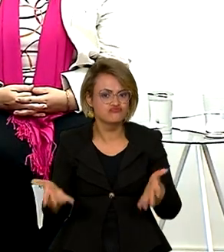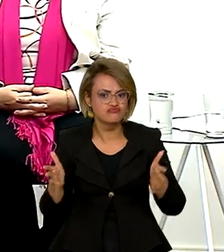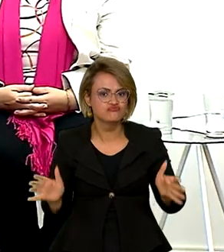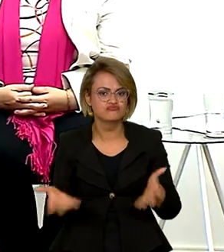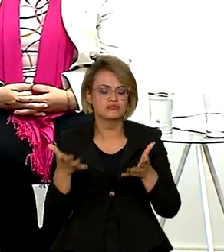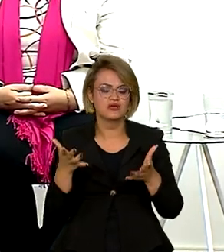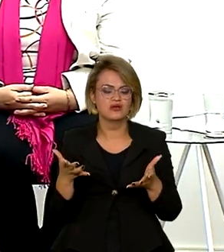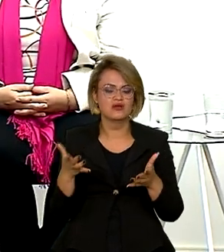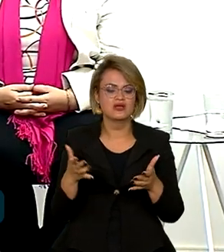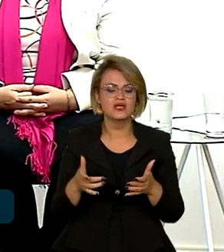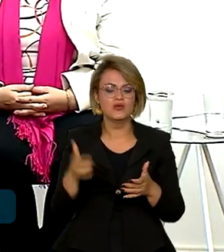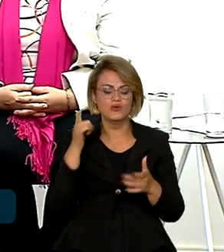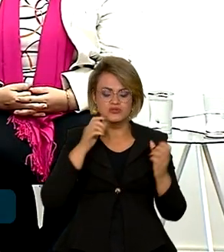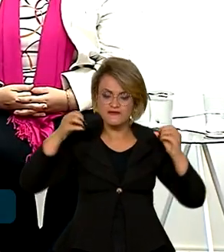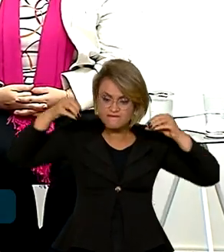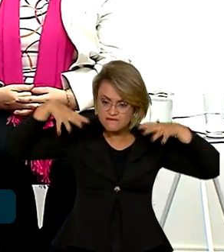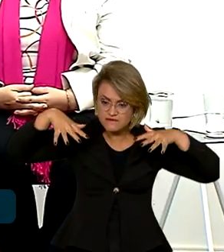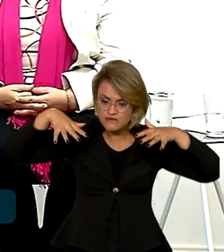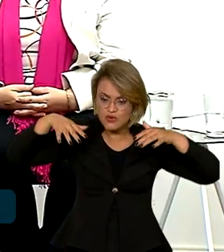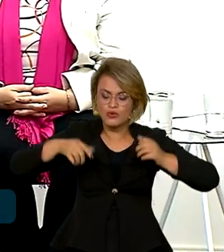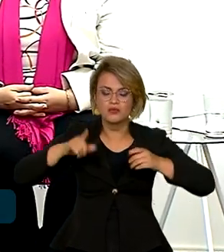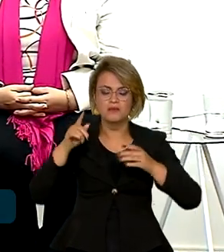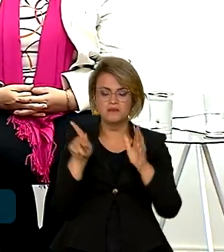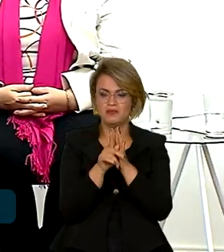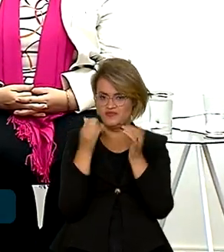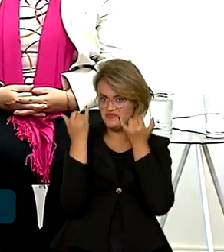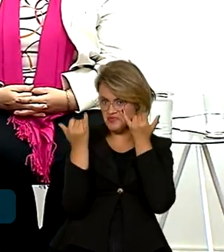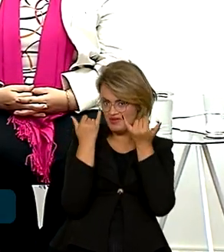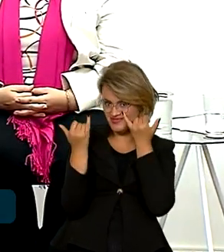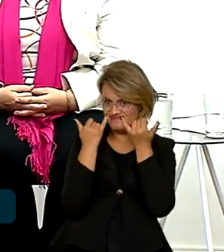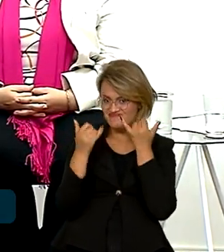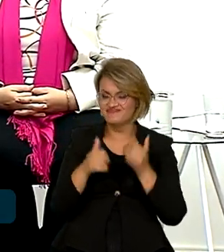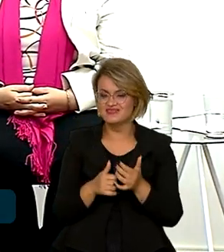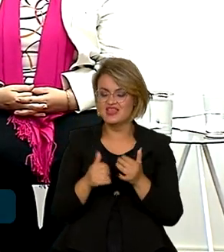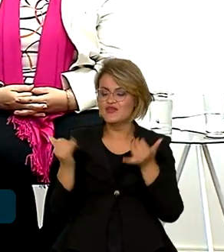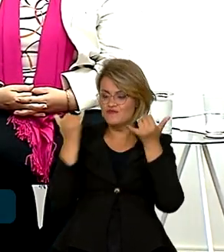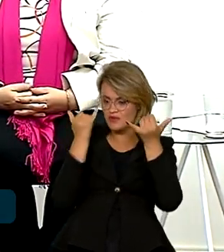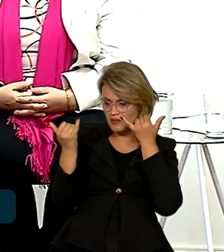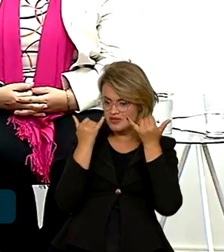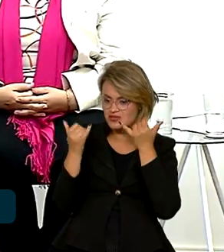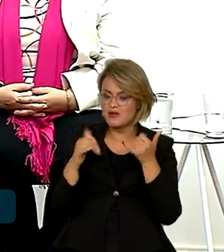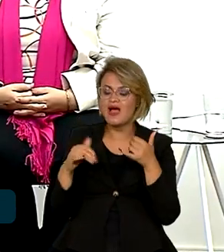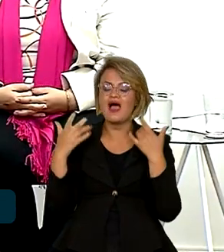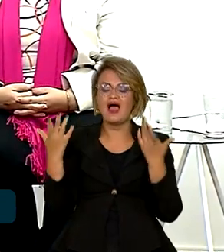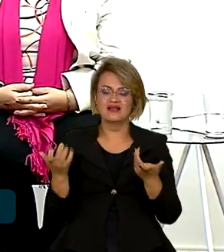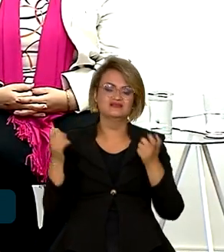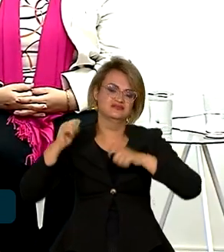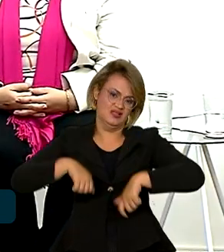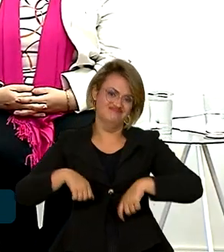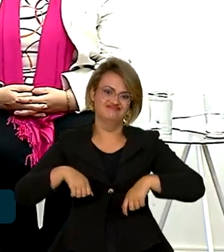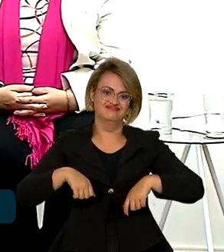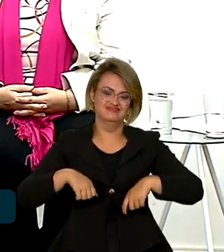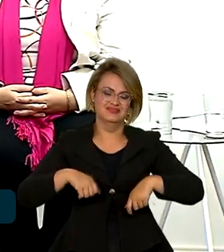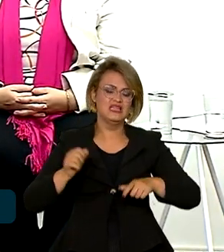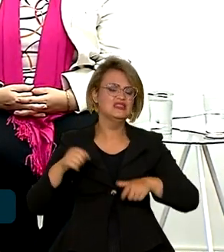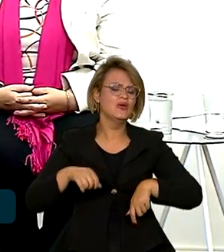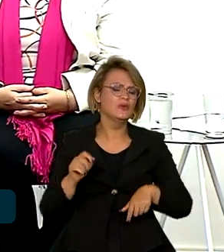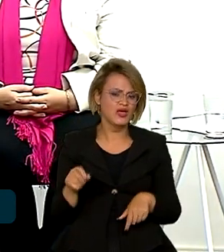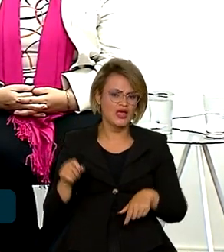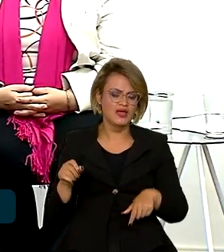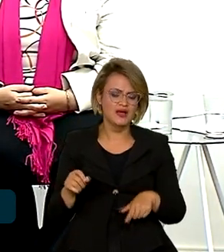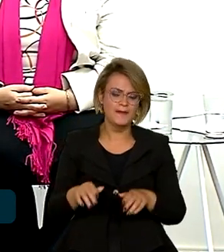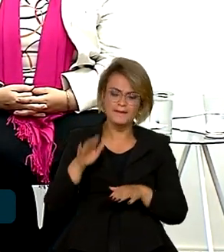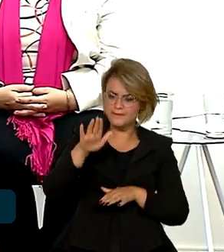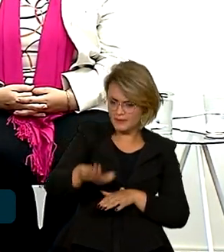para dar luz ao conjunto das informações, que só assim nós podemos dar